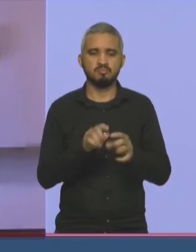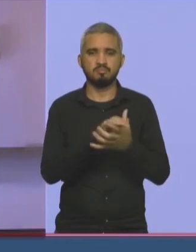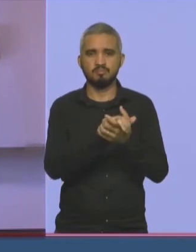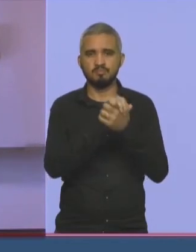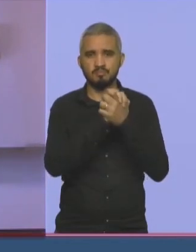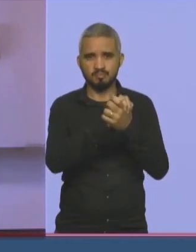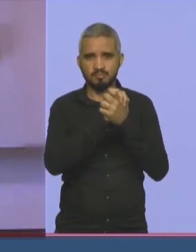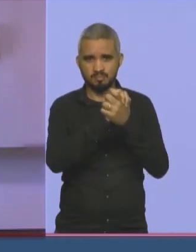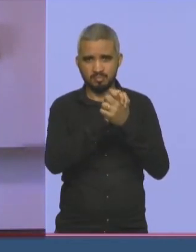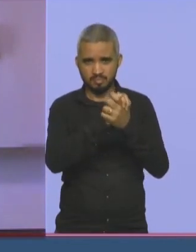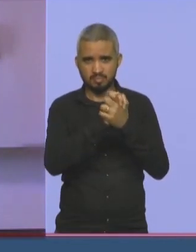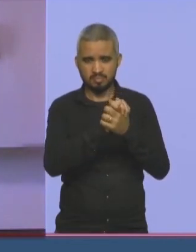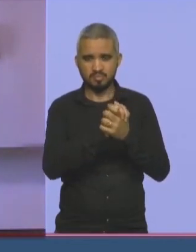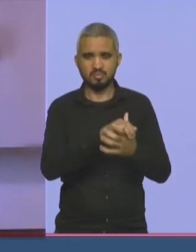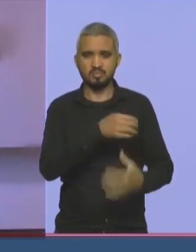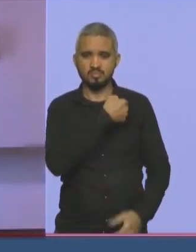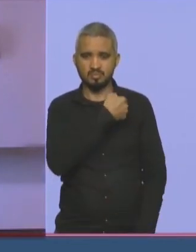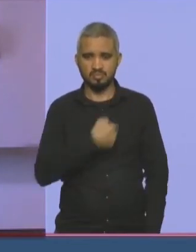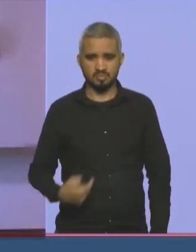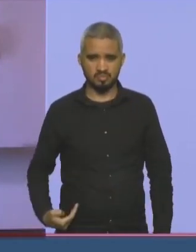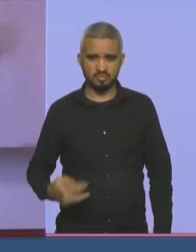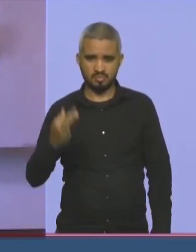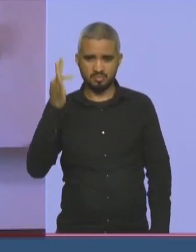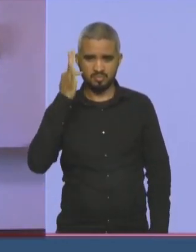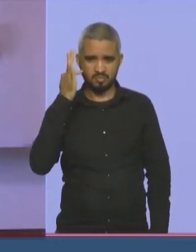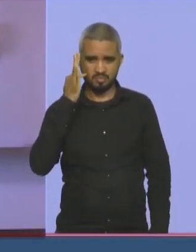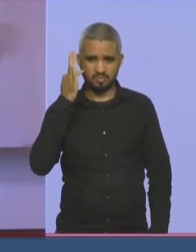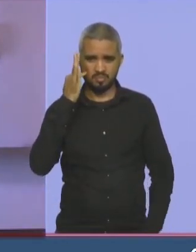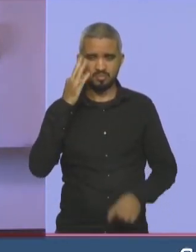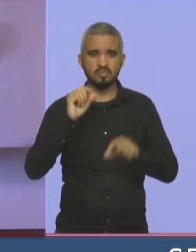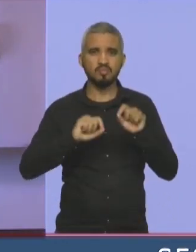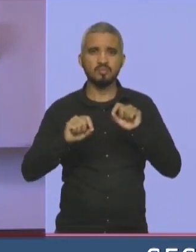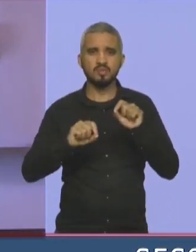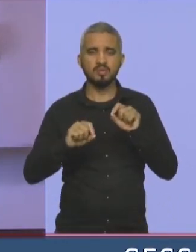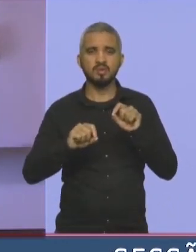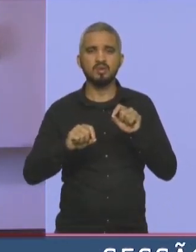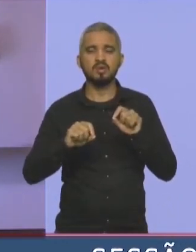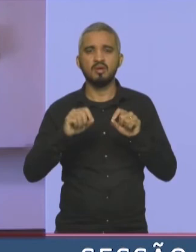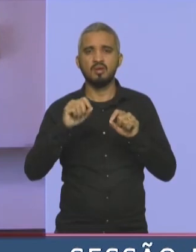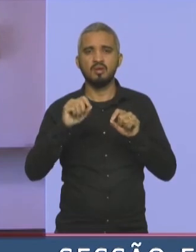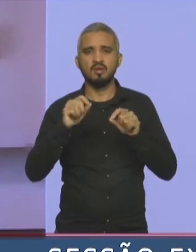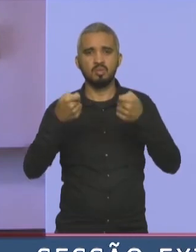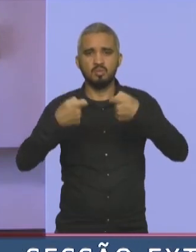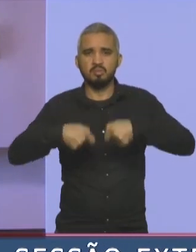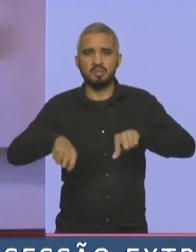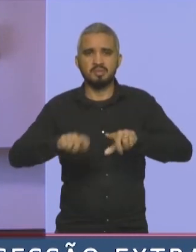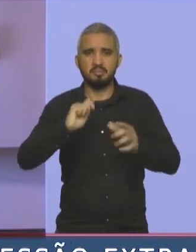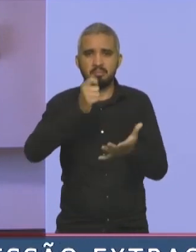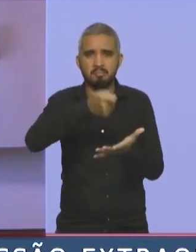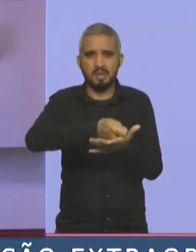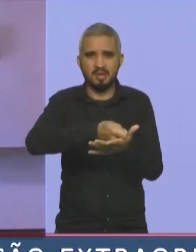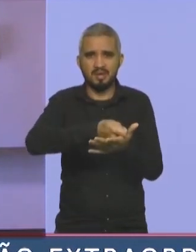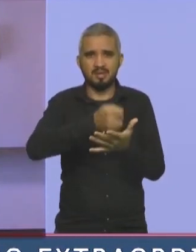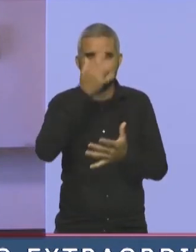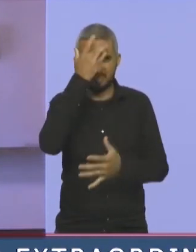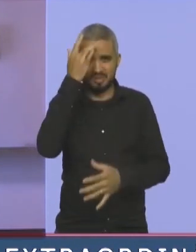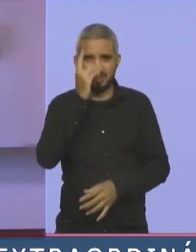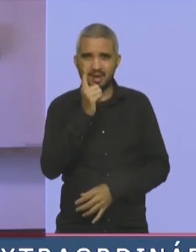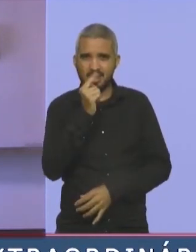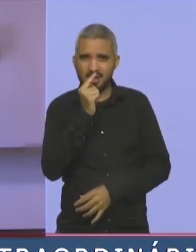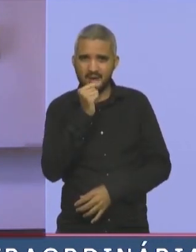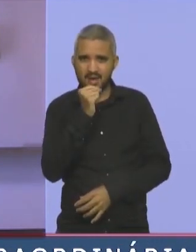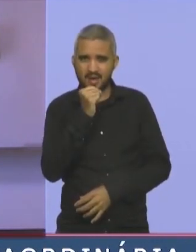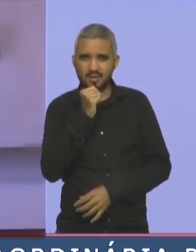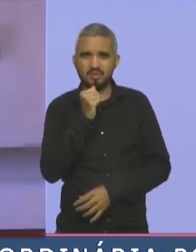dos serviços de água e esforço, fornecidos pela CAEM, e na mesma linha já registro aqui que nós